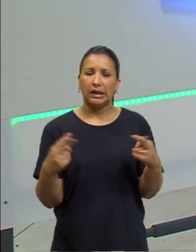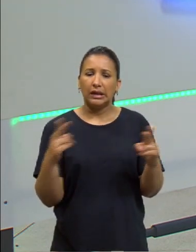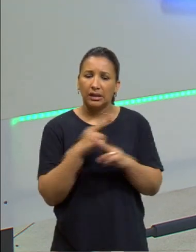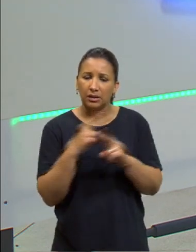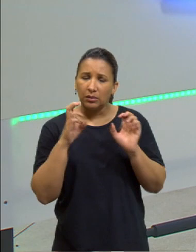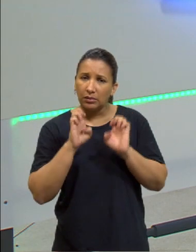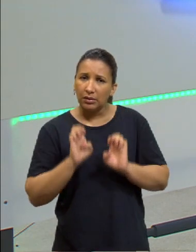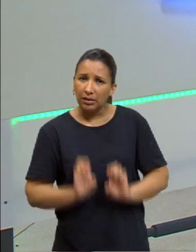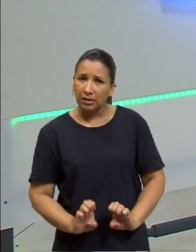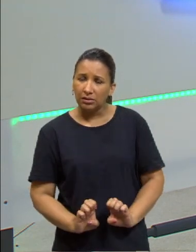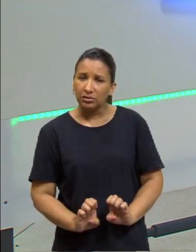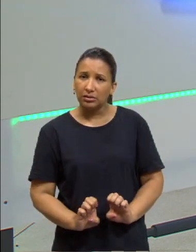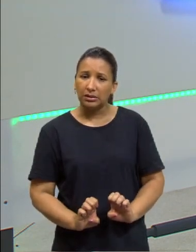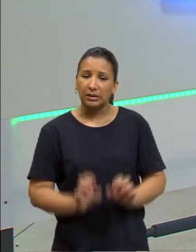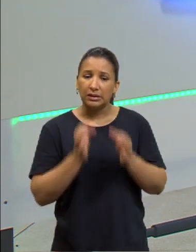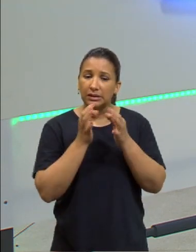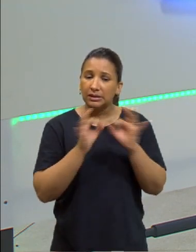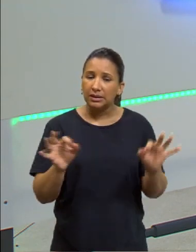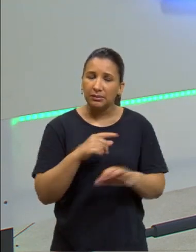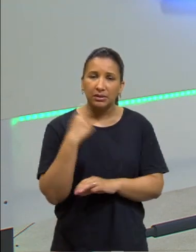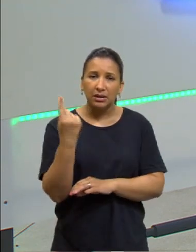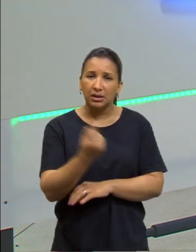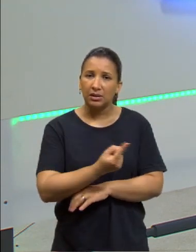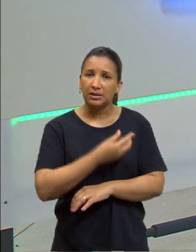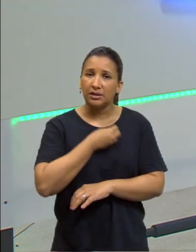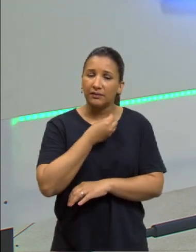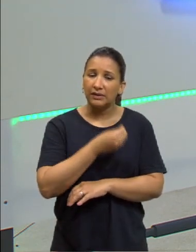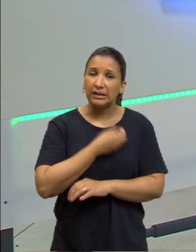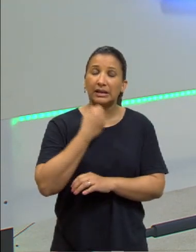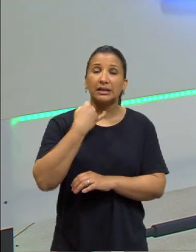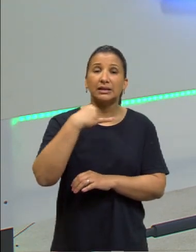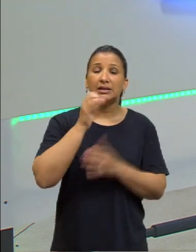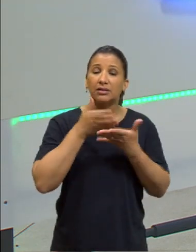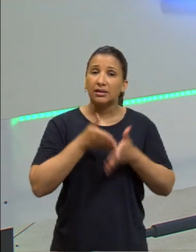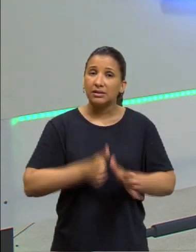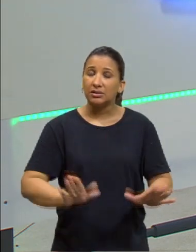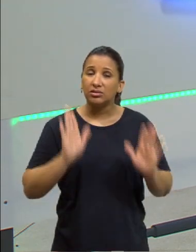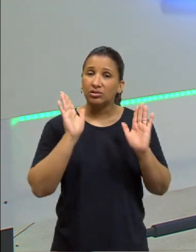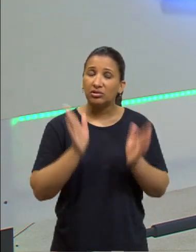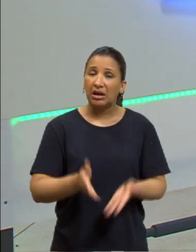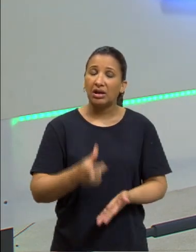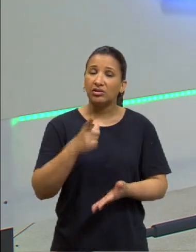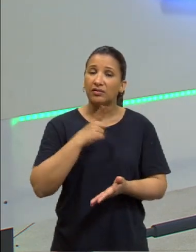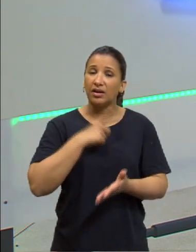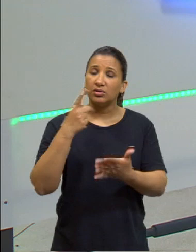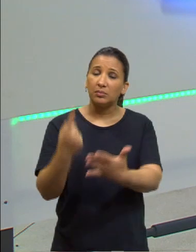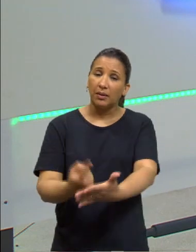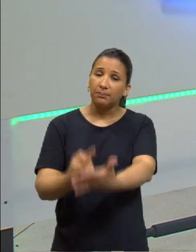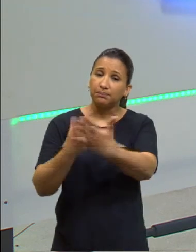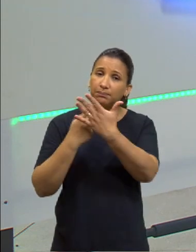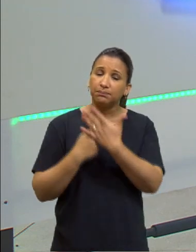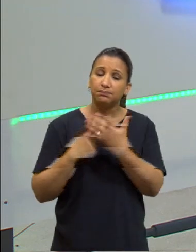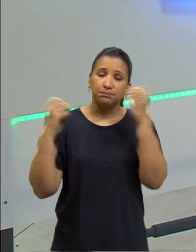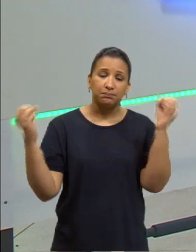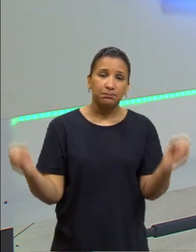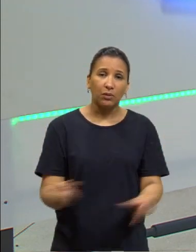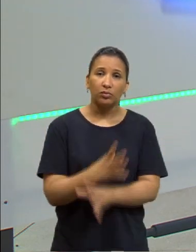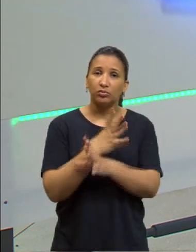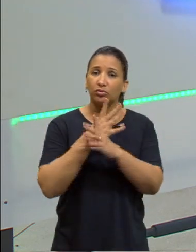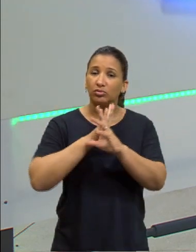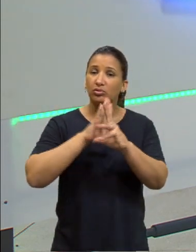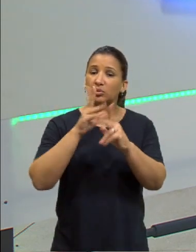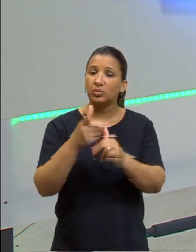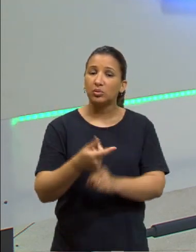mais fácil, simples nossa vida, se ao nascermos, já tivéssemos uma tabela pronta, do que